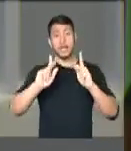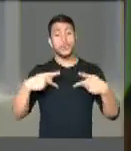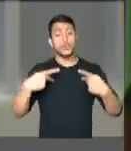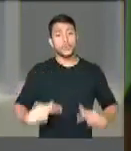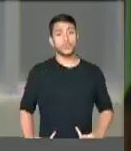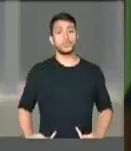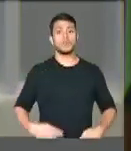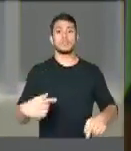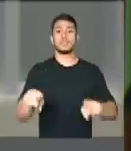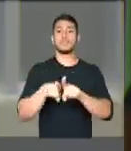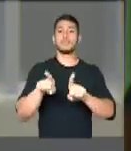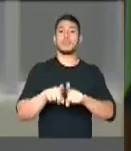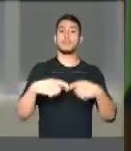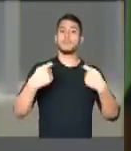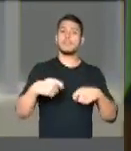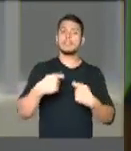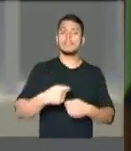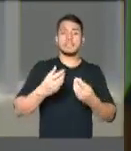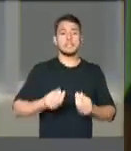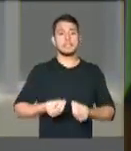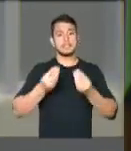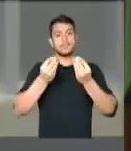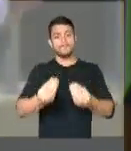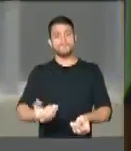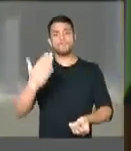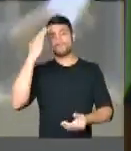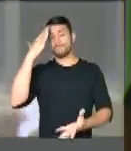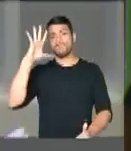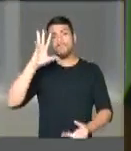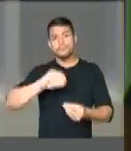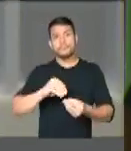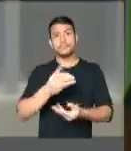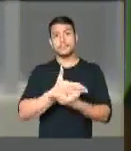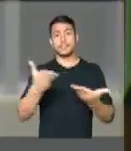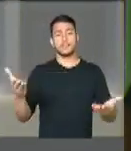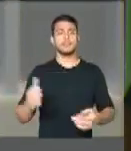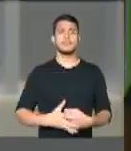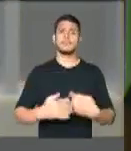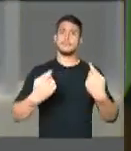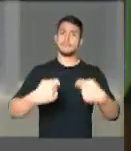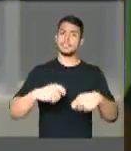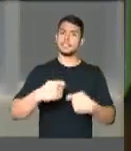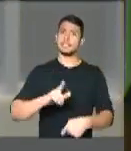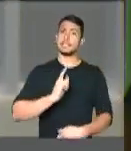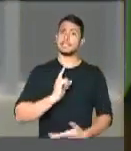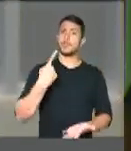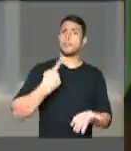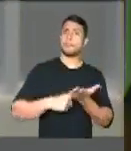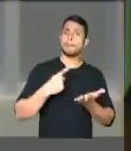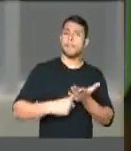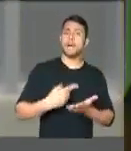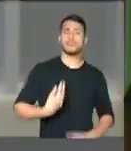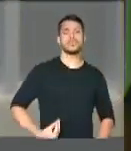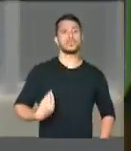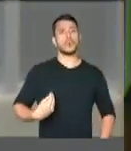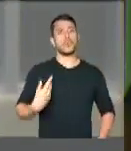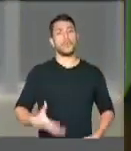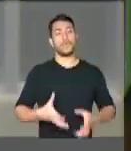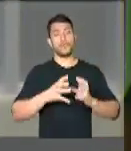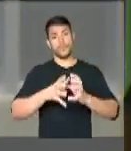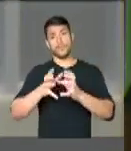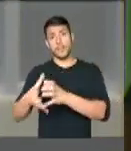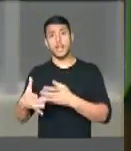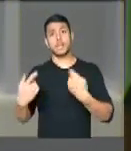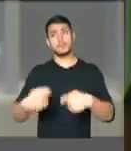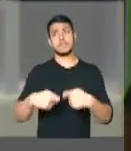garanta o mínimo de reconhecimento a esse povo. Por que não se faz um pacto de convivência entre a base e